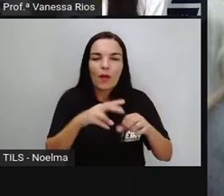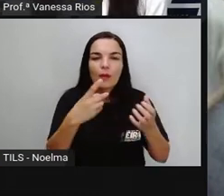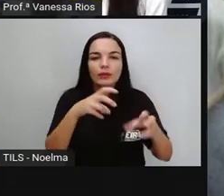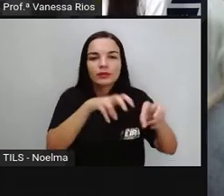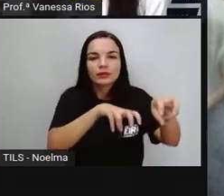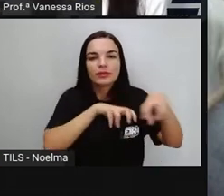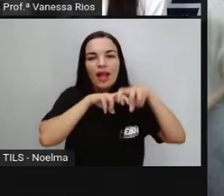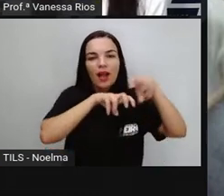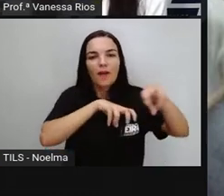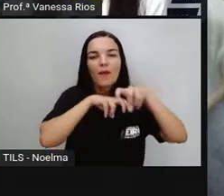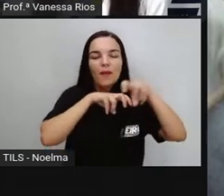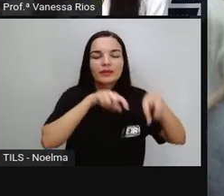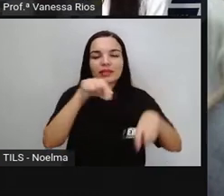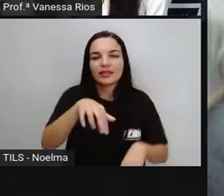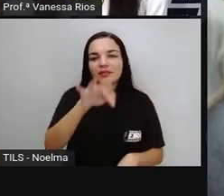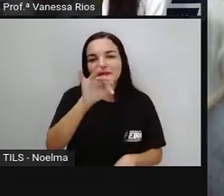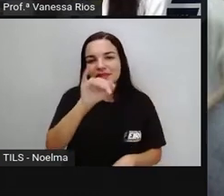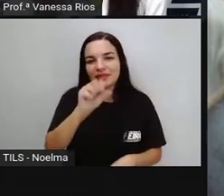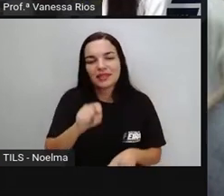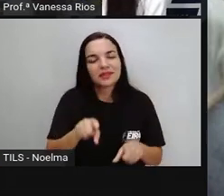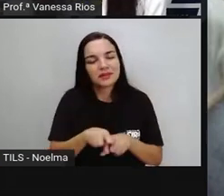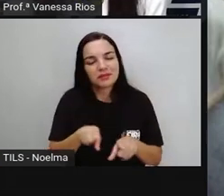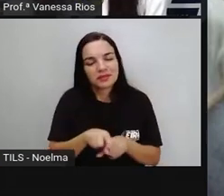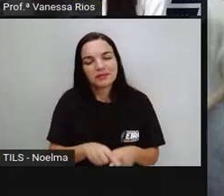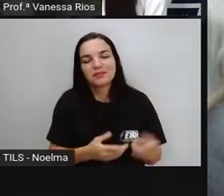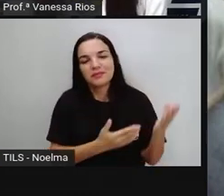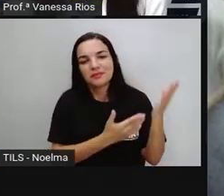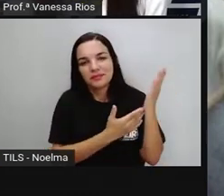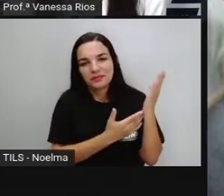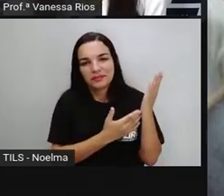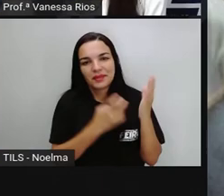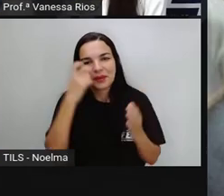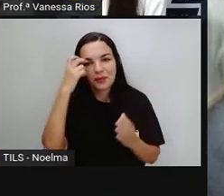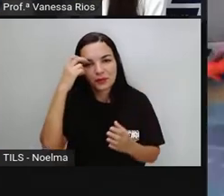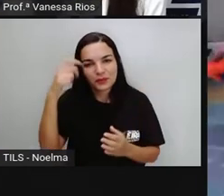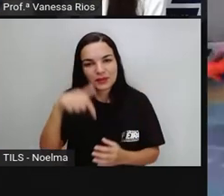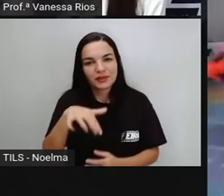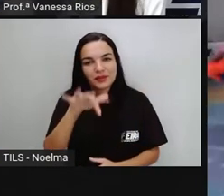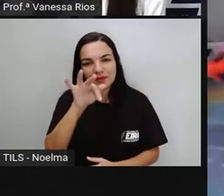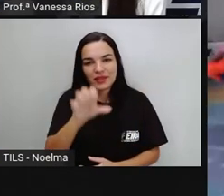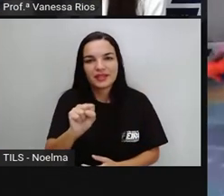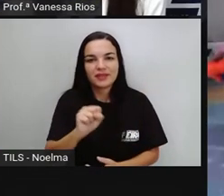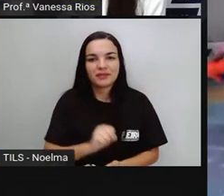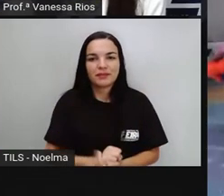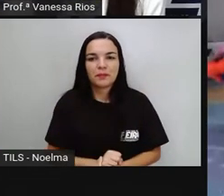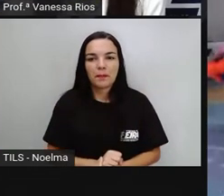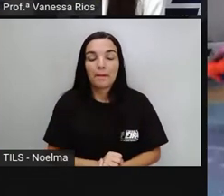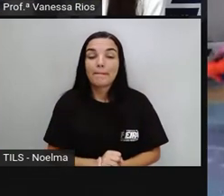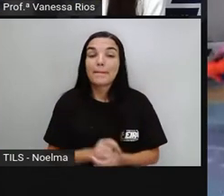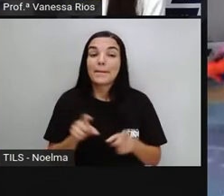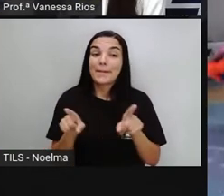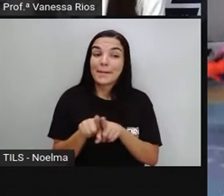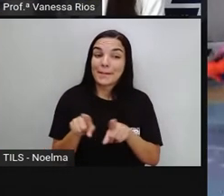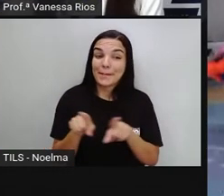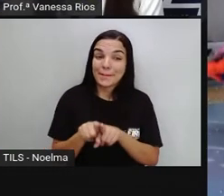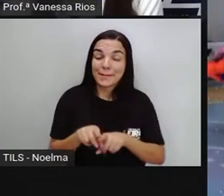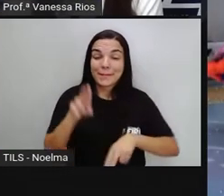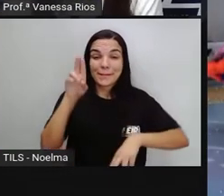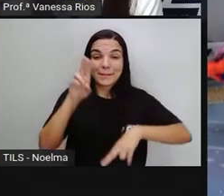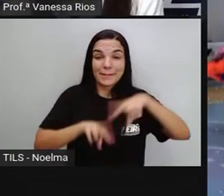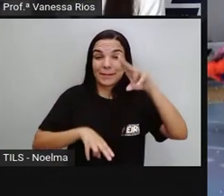homenageiam aí esses personagens importantes para a cultura de Feira de Santana. As festas